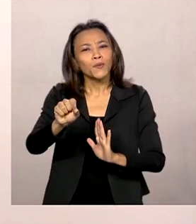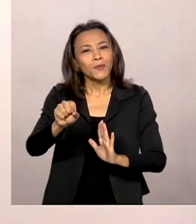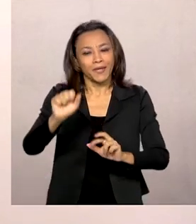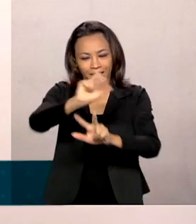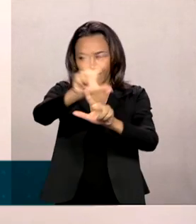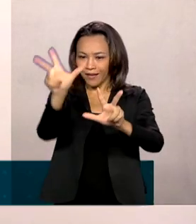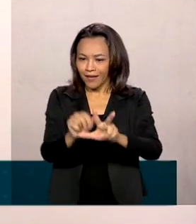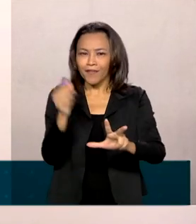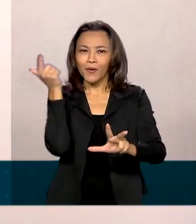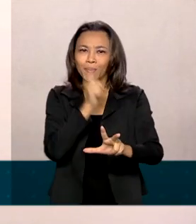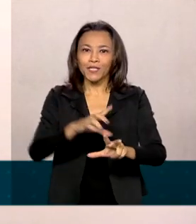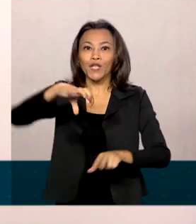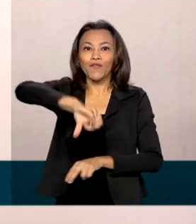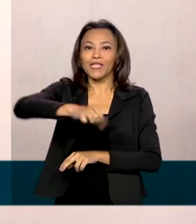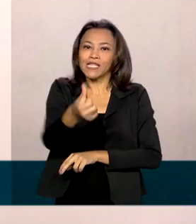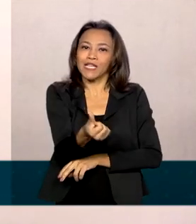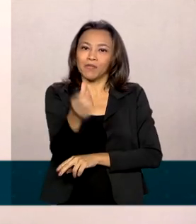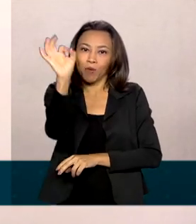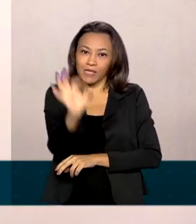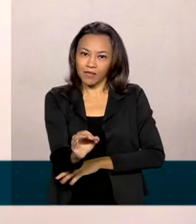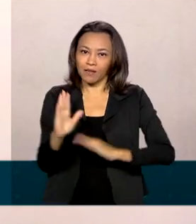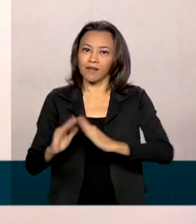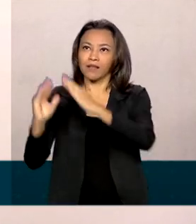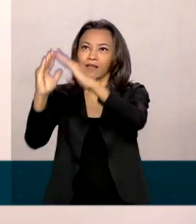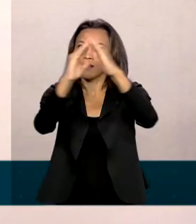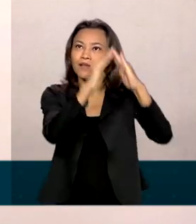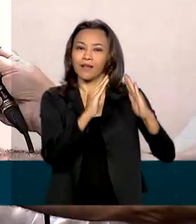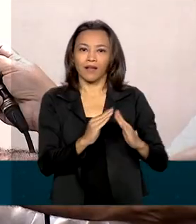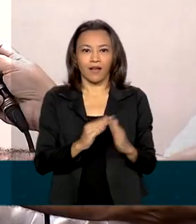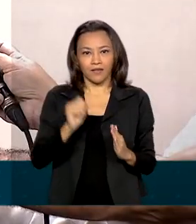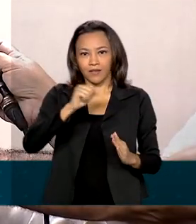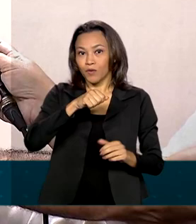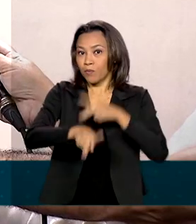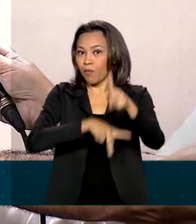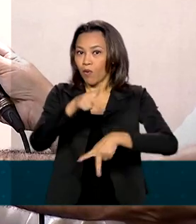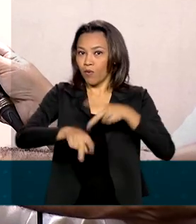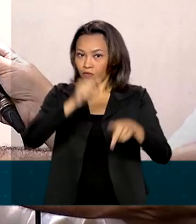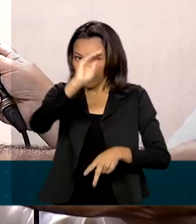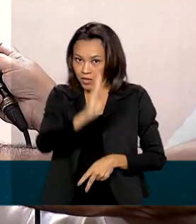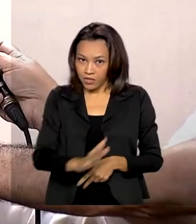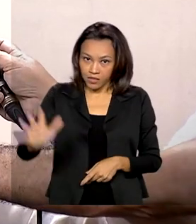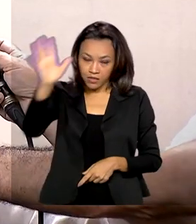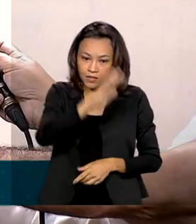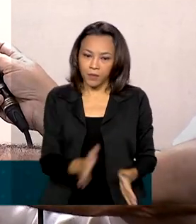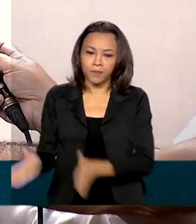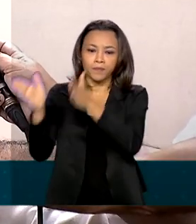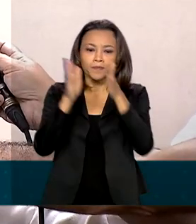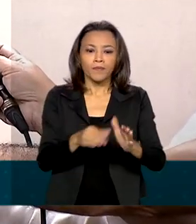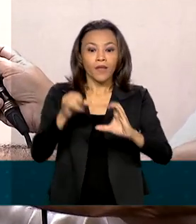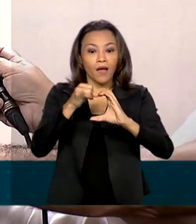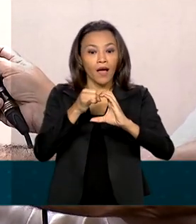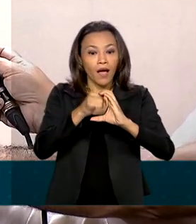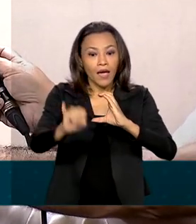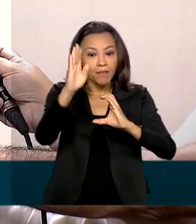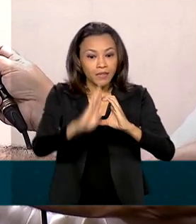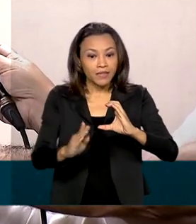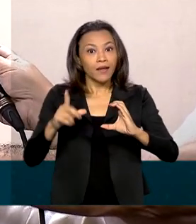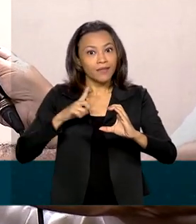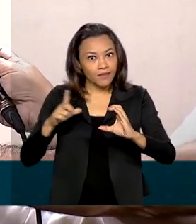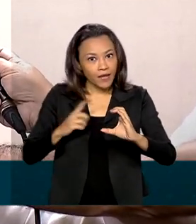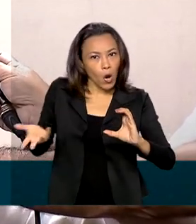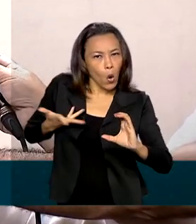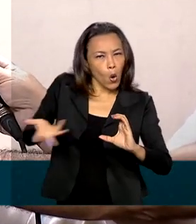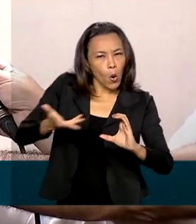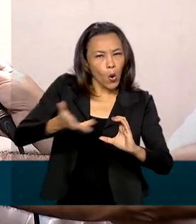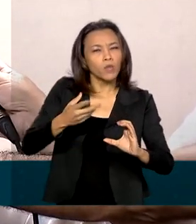chegar em 96% dos brasileiros. A EBC é uma empresa que tem velocidade, tem tecnologia.